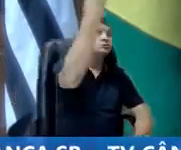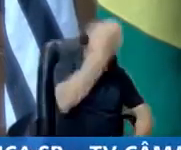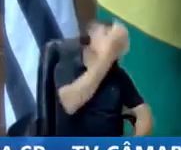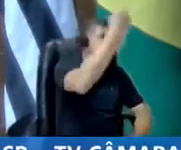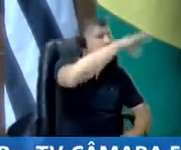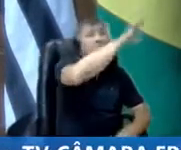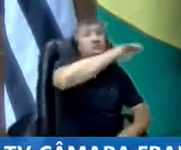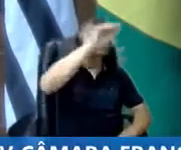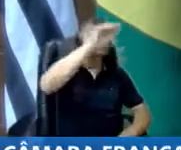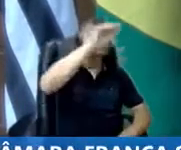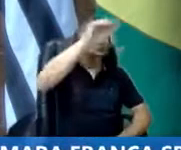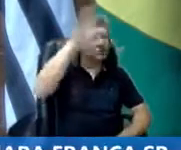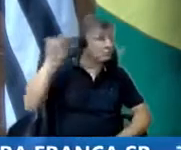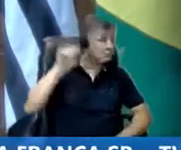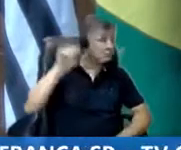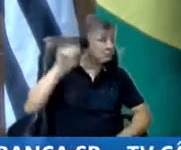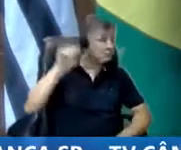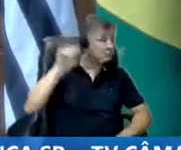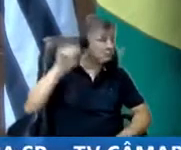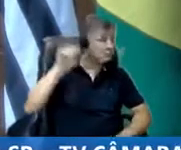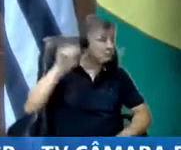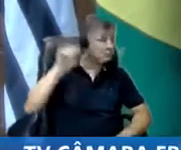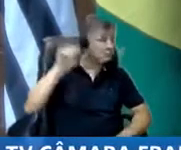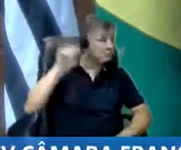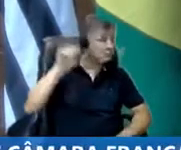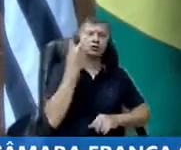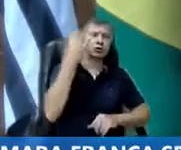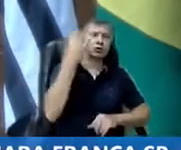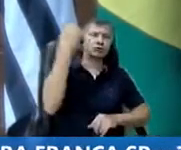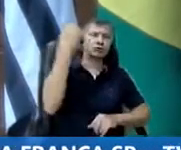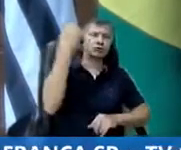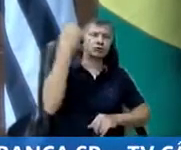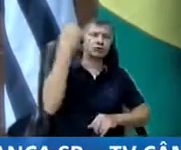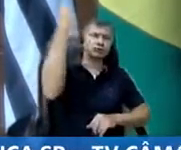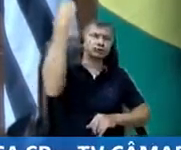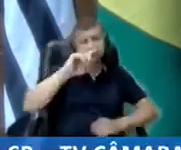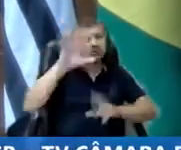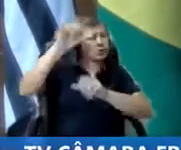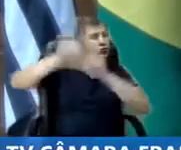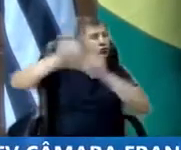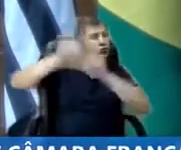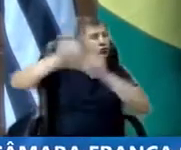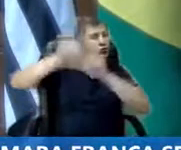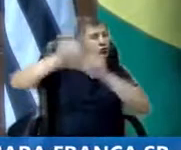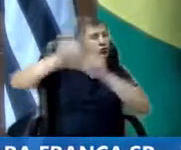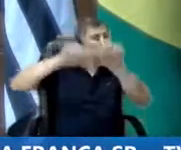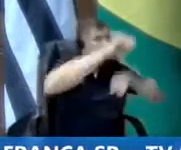dois semáforos, que é um que desce para Líbano, que é a rua que sobe do Líbano e sai na Ademar de Barros,